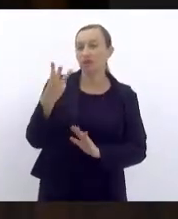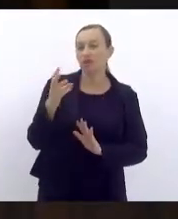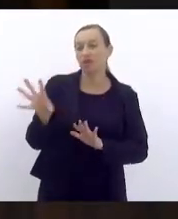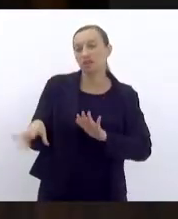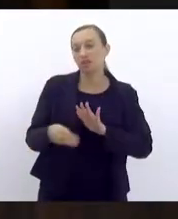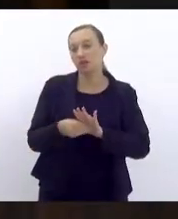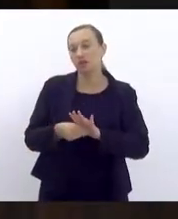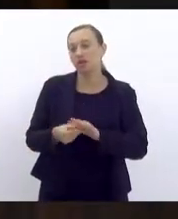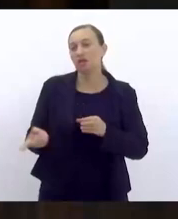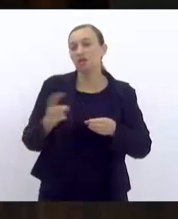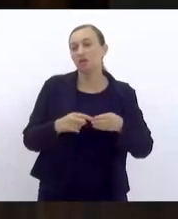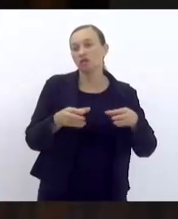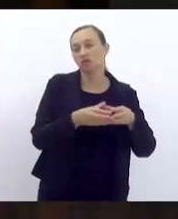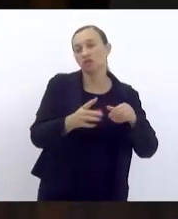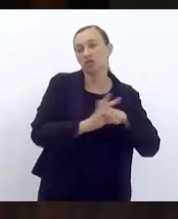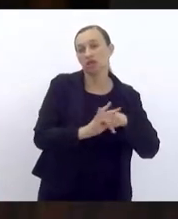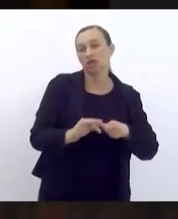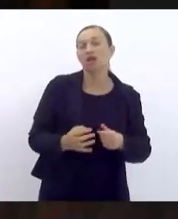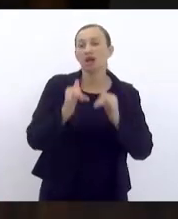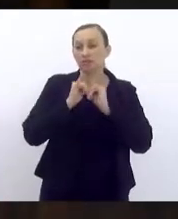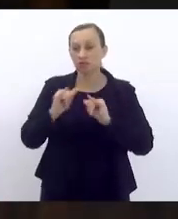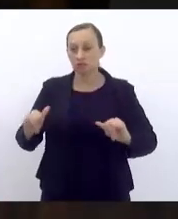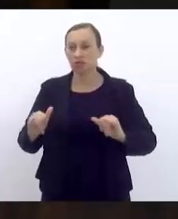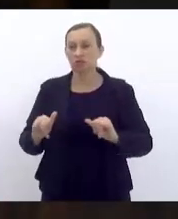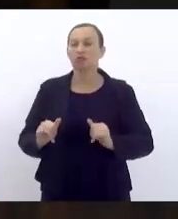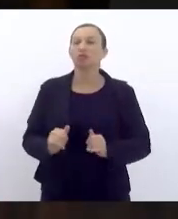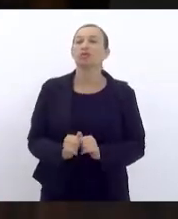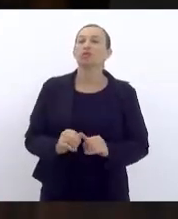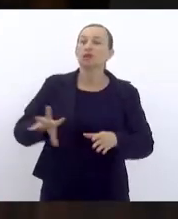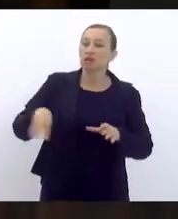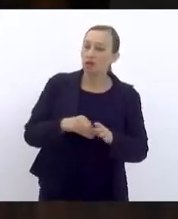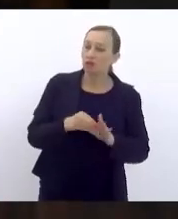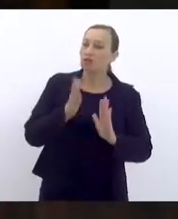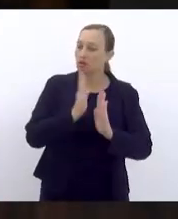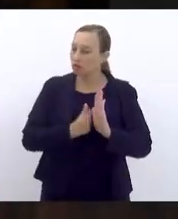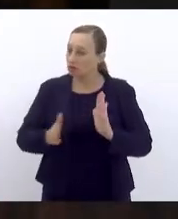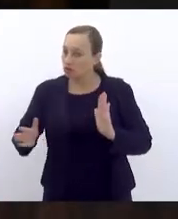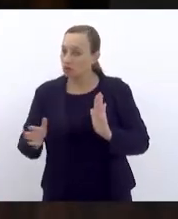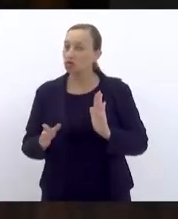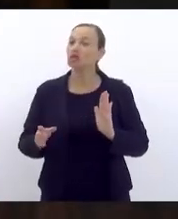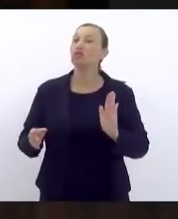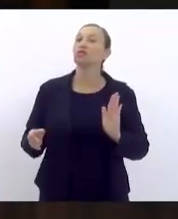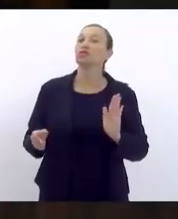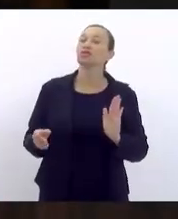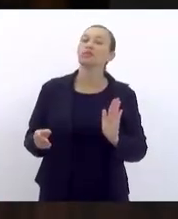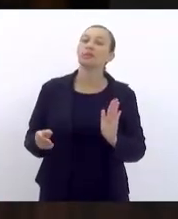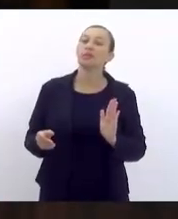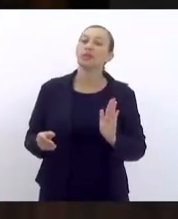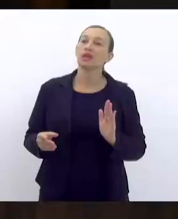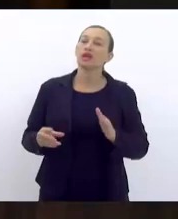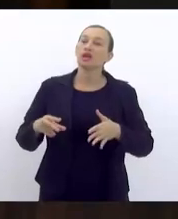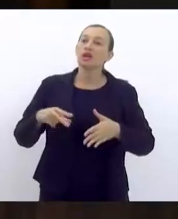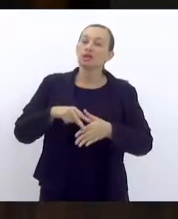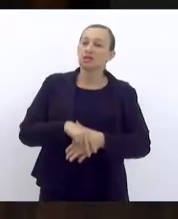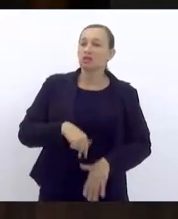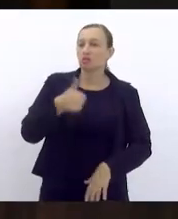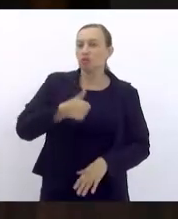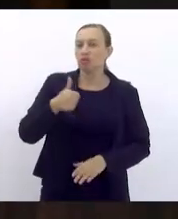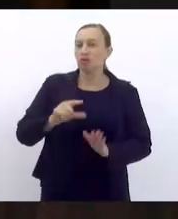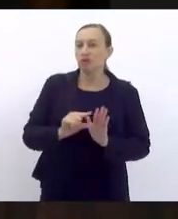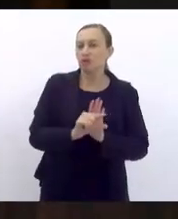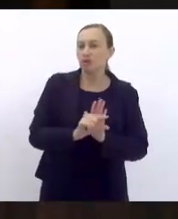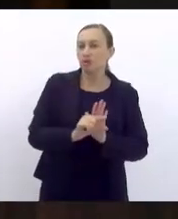emendas e retorno às comissões anuncio incluindo a ordem do dia de acordo com o inciso primeiro do artigo